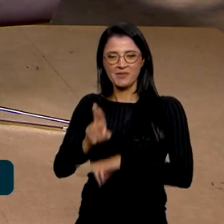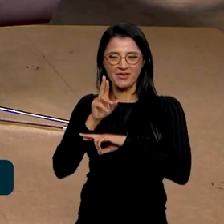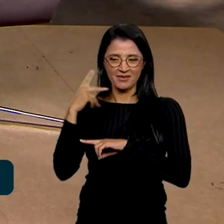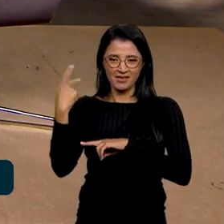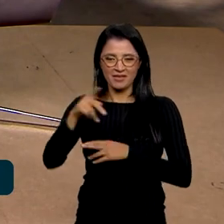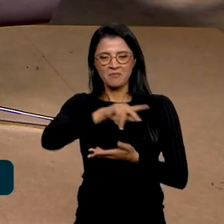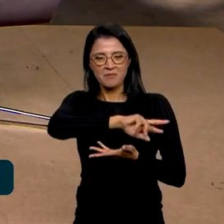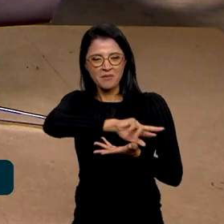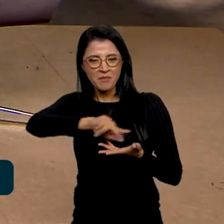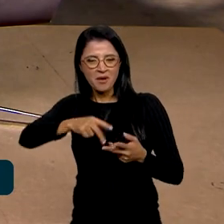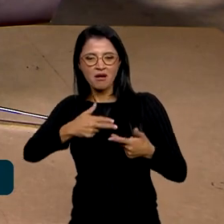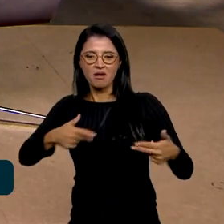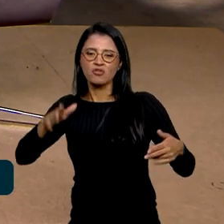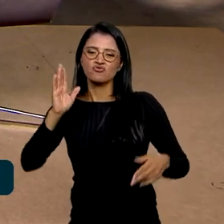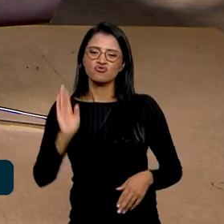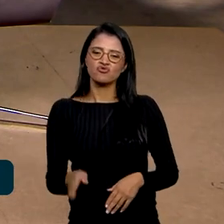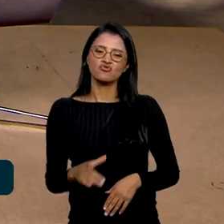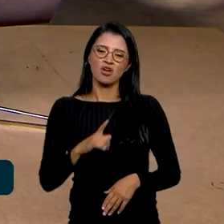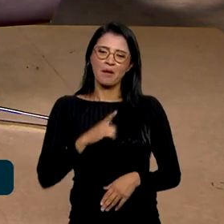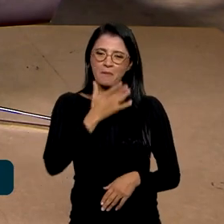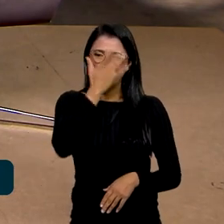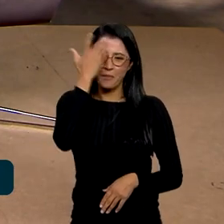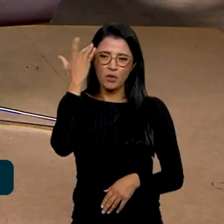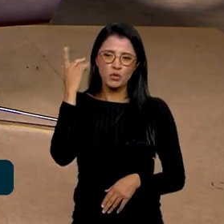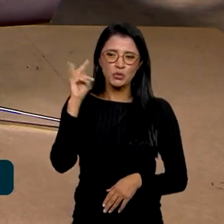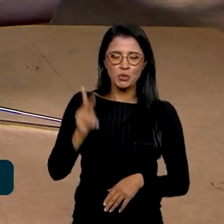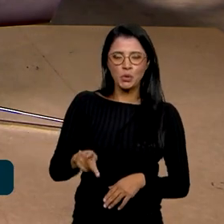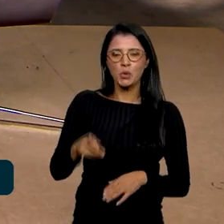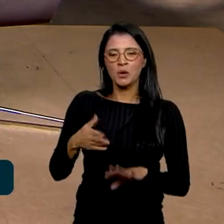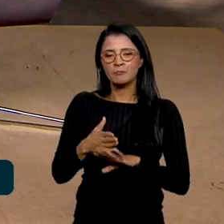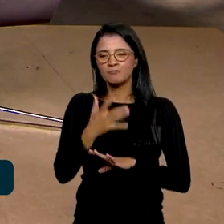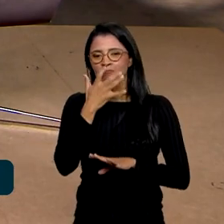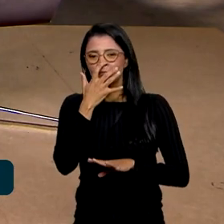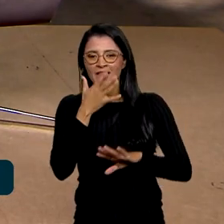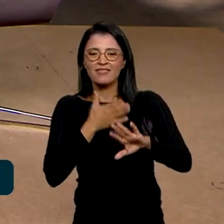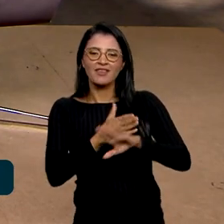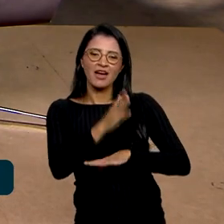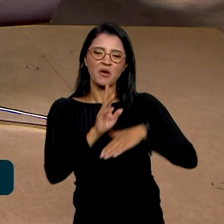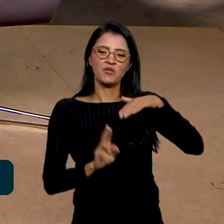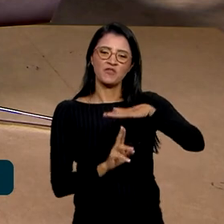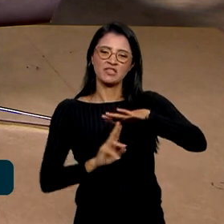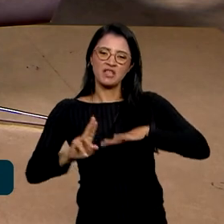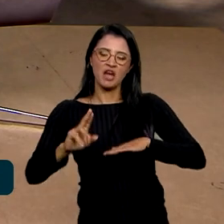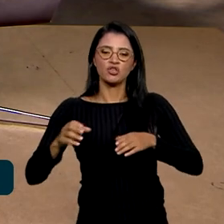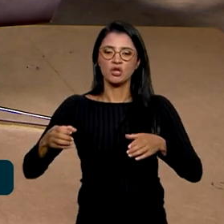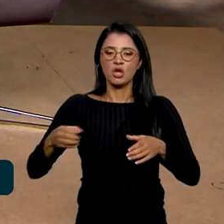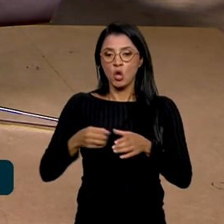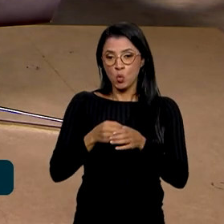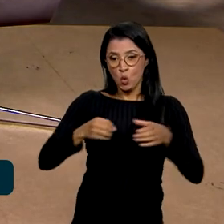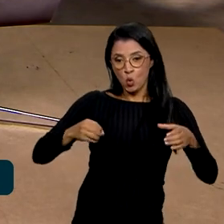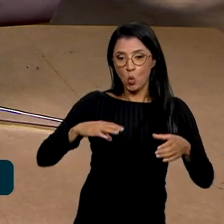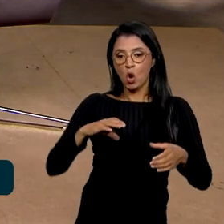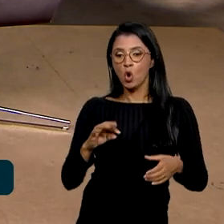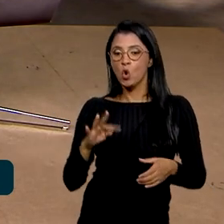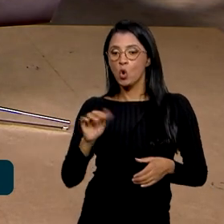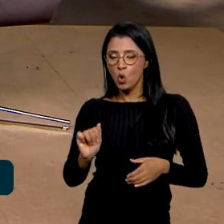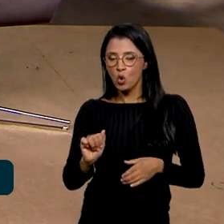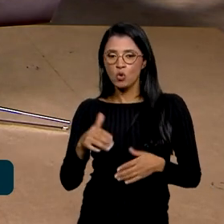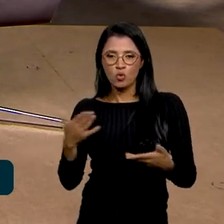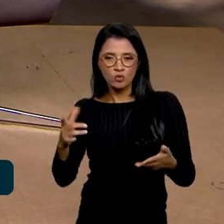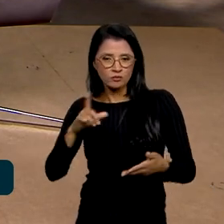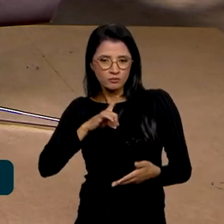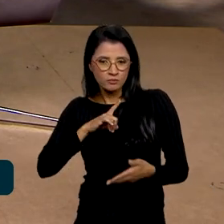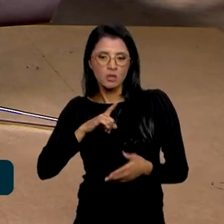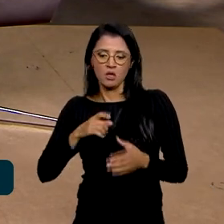a essa diversidade e que já tem muitas pessoas que já alçaram as universidades com as cotas. Inclusive, a gente está aí feliz que